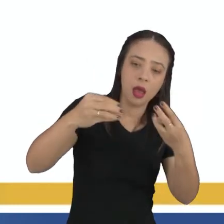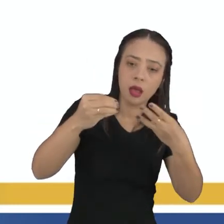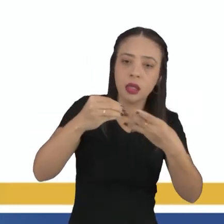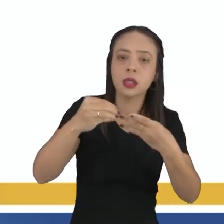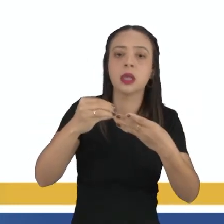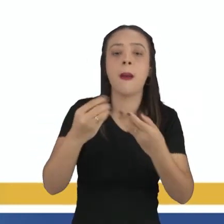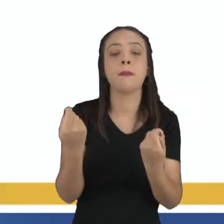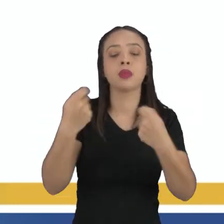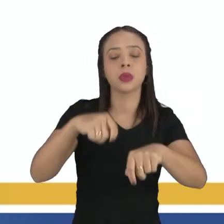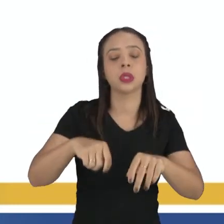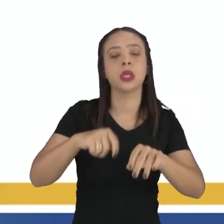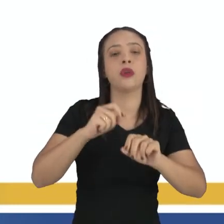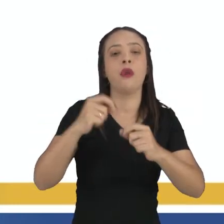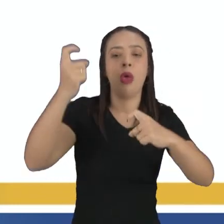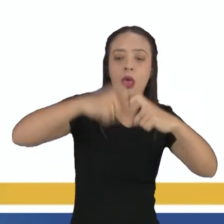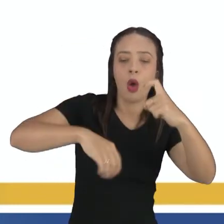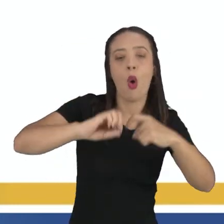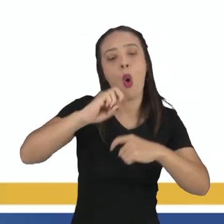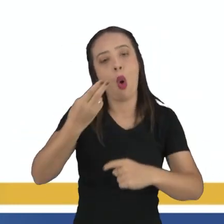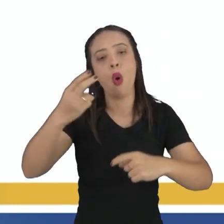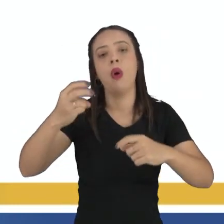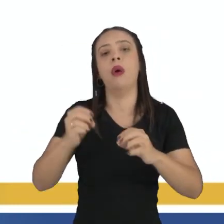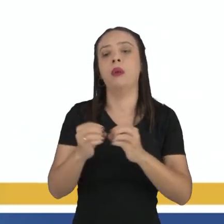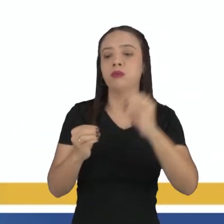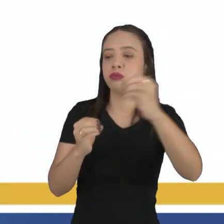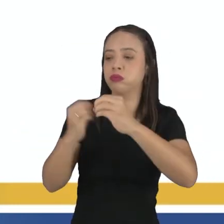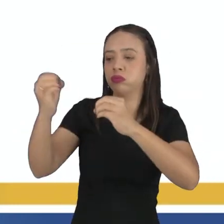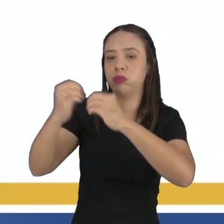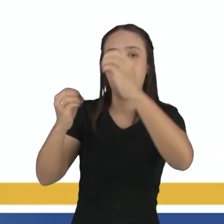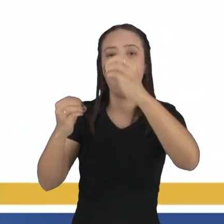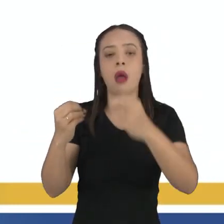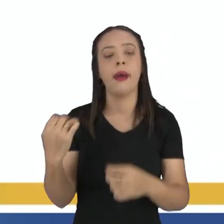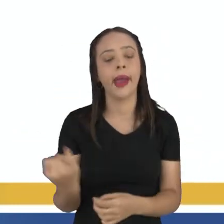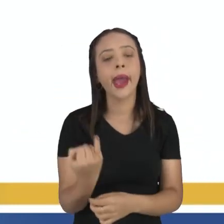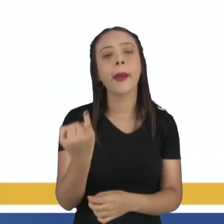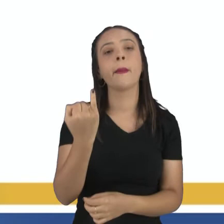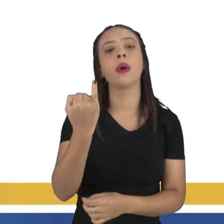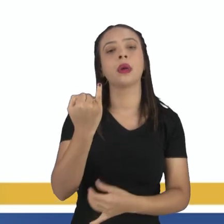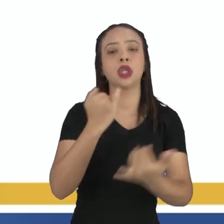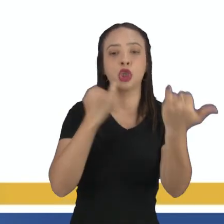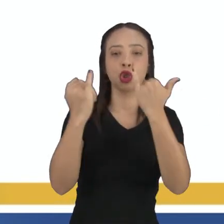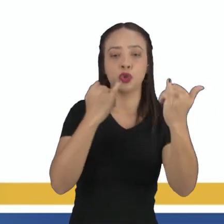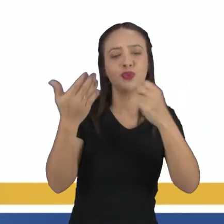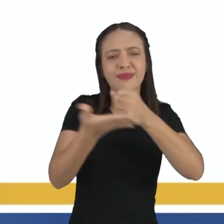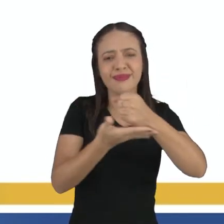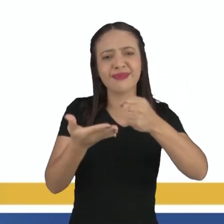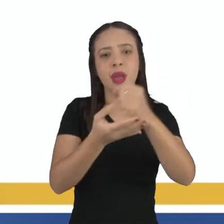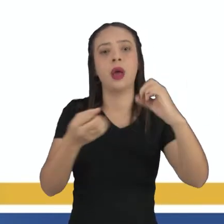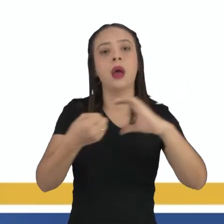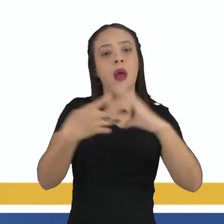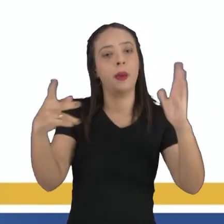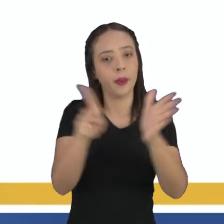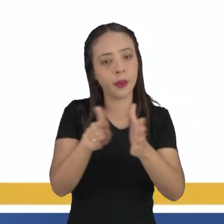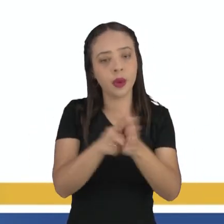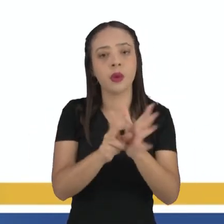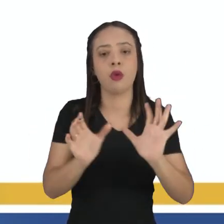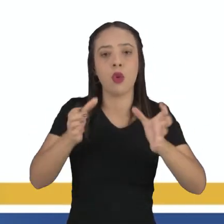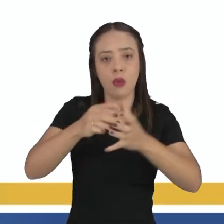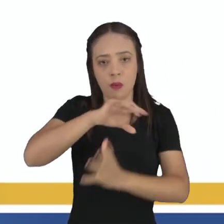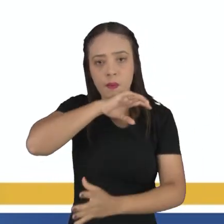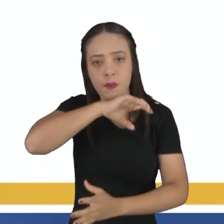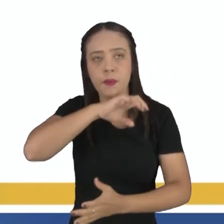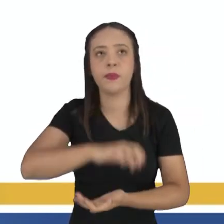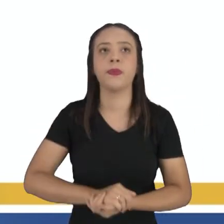sexuada e assexuadamente, tá? Então, é importante que vocês tenham essa noção básica de características do reino animal, tá?